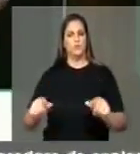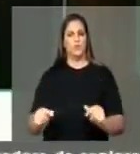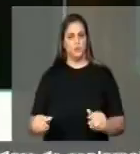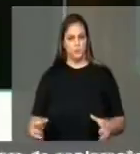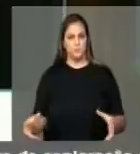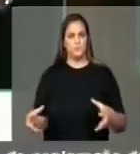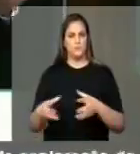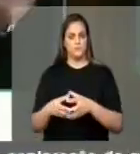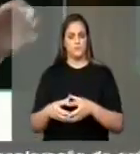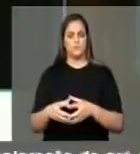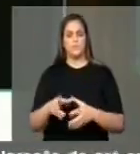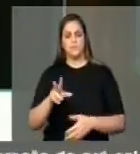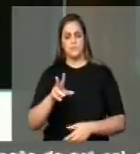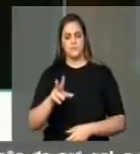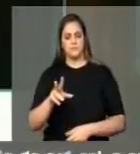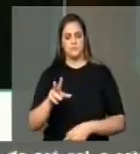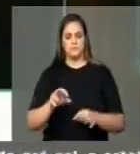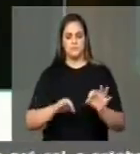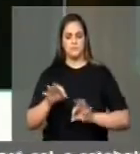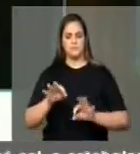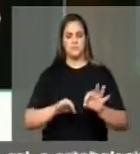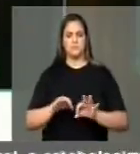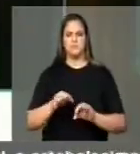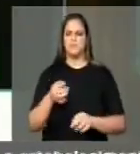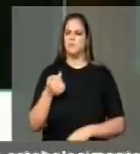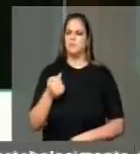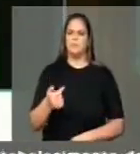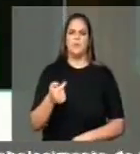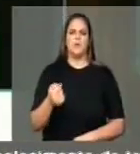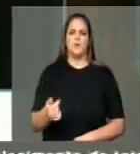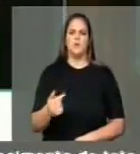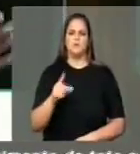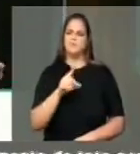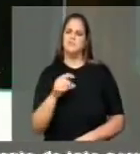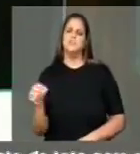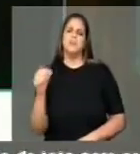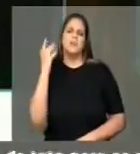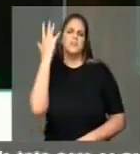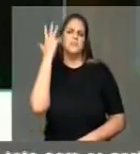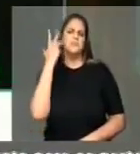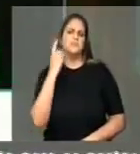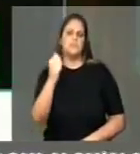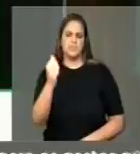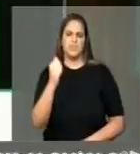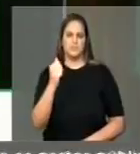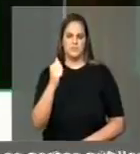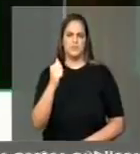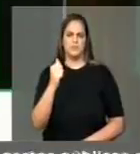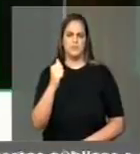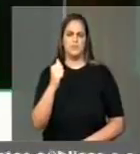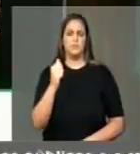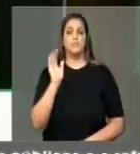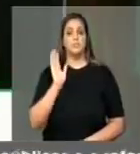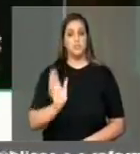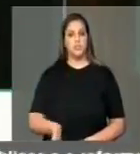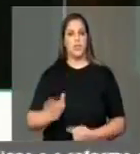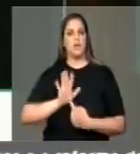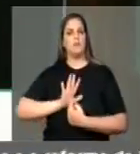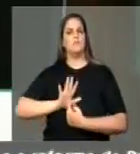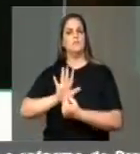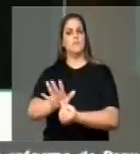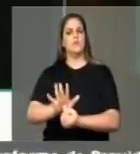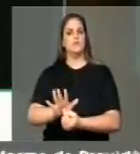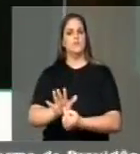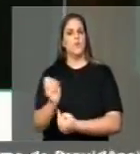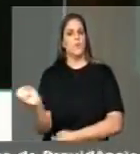em pouco mais de 100 dias, já mostrou que nós estamos